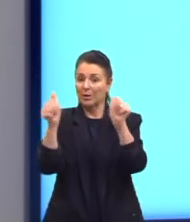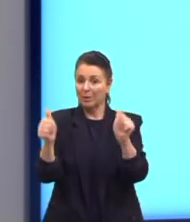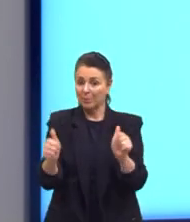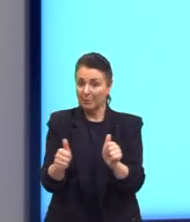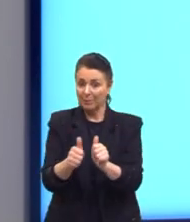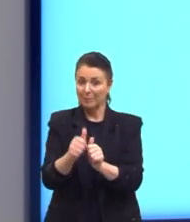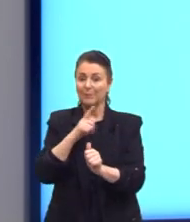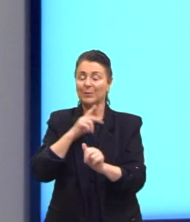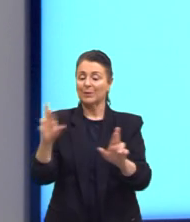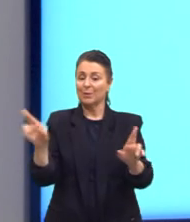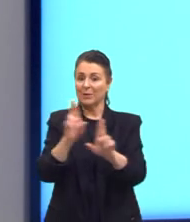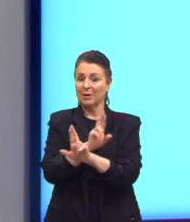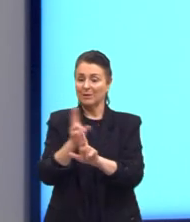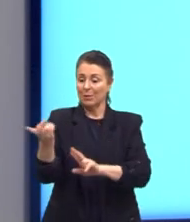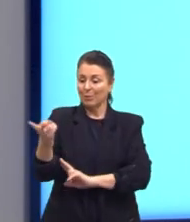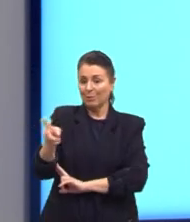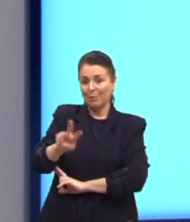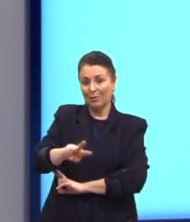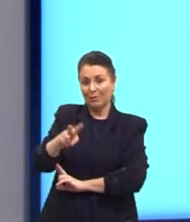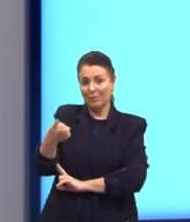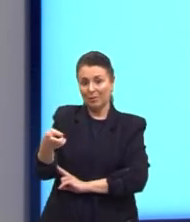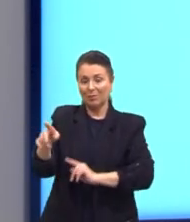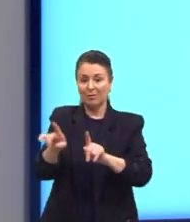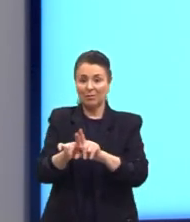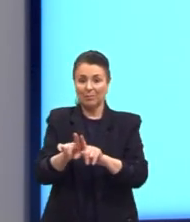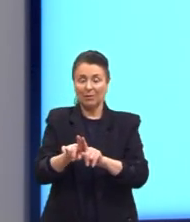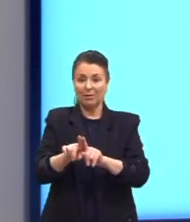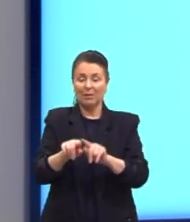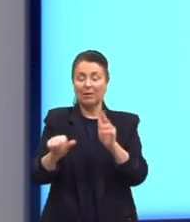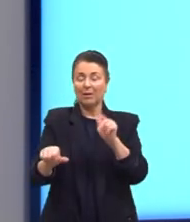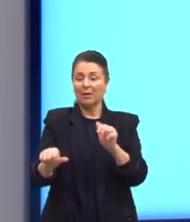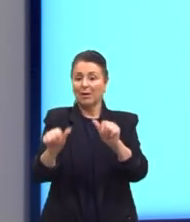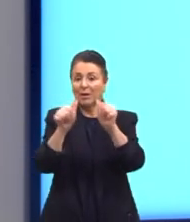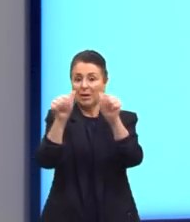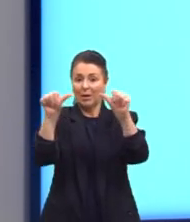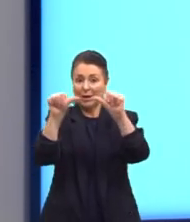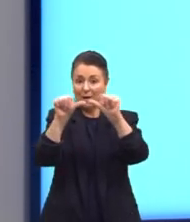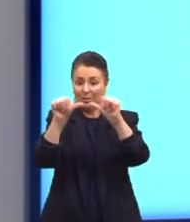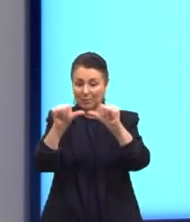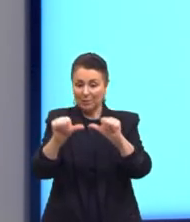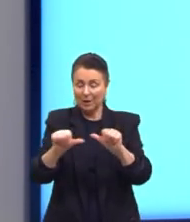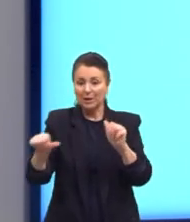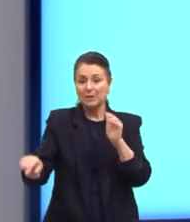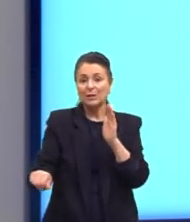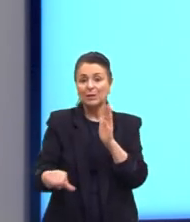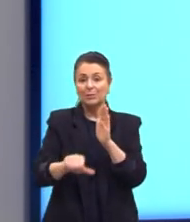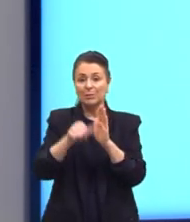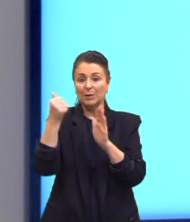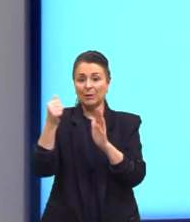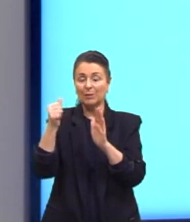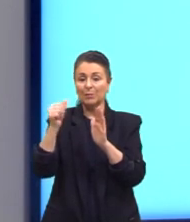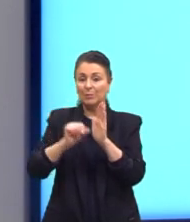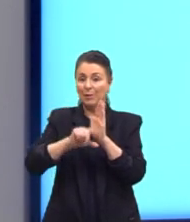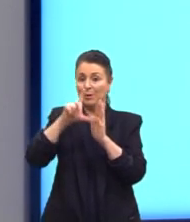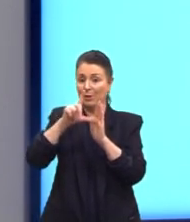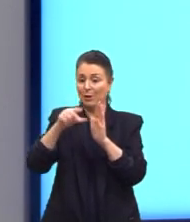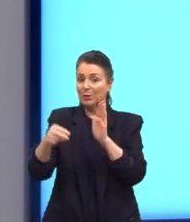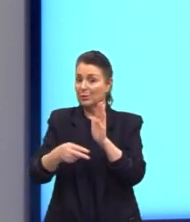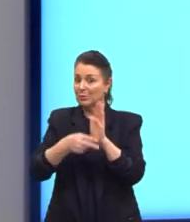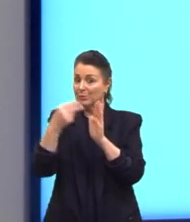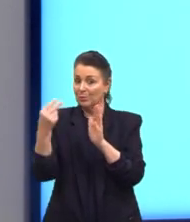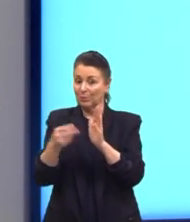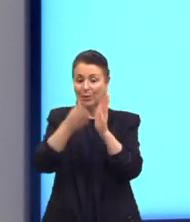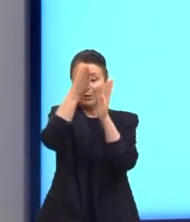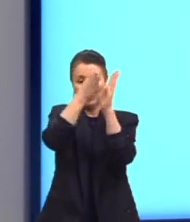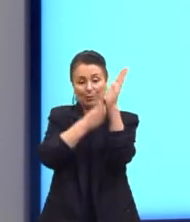relação inversa, né? De ordem. A imagem do primeiro vai ser maior do que a imagem do segundo. No plano cartesiano,